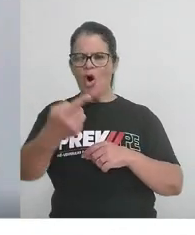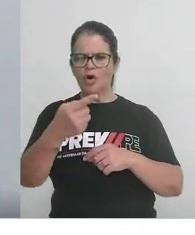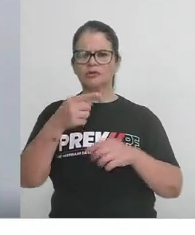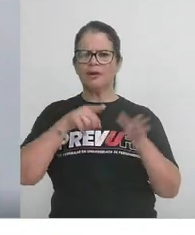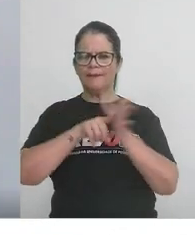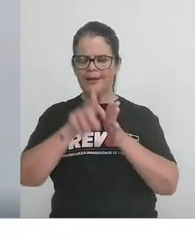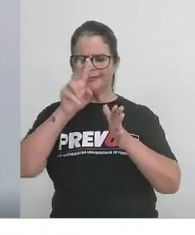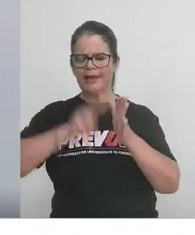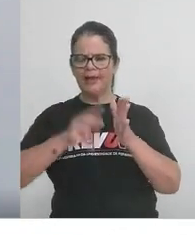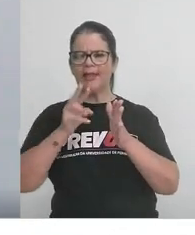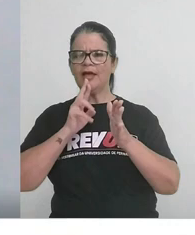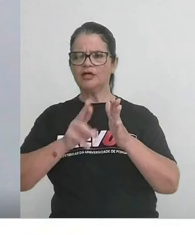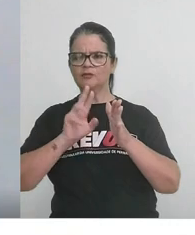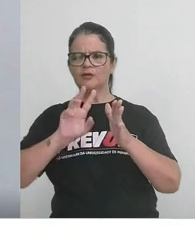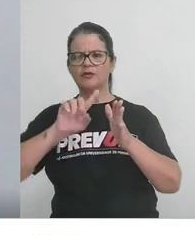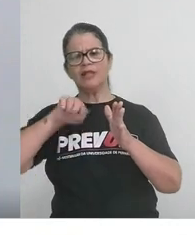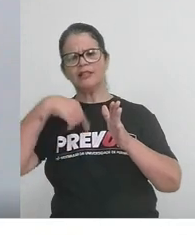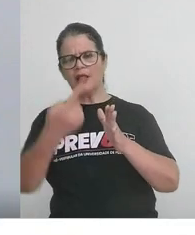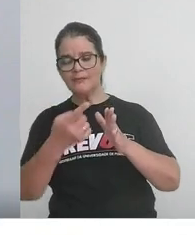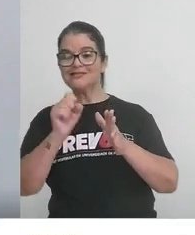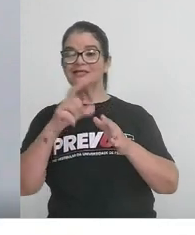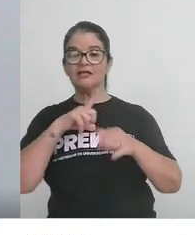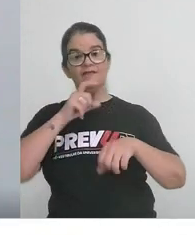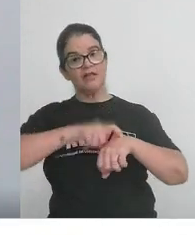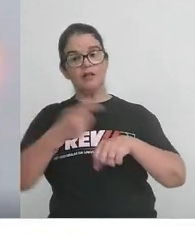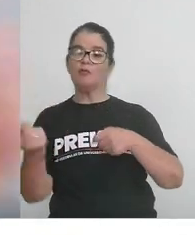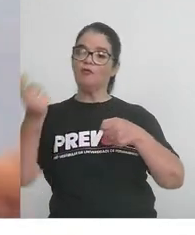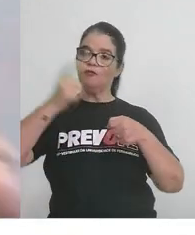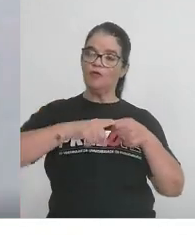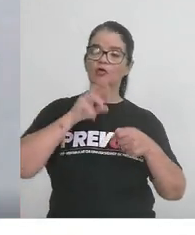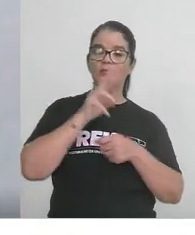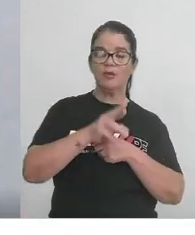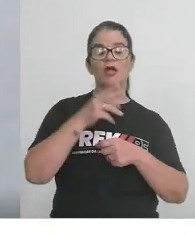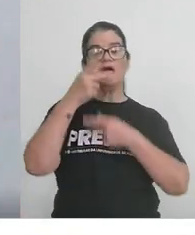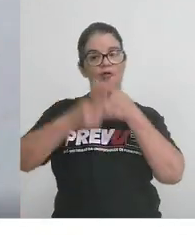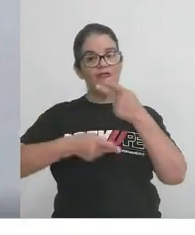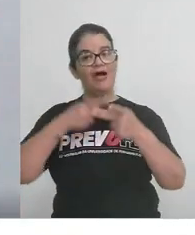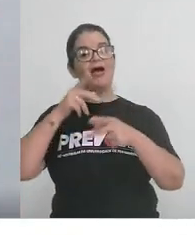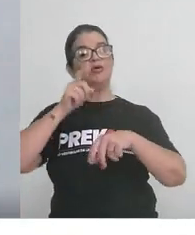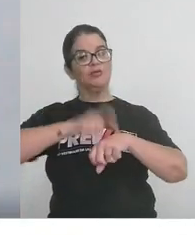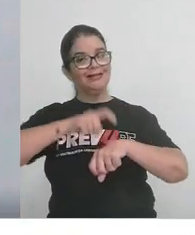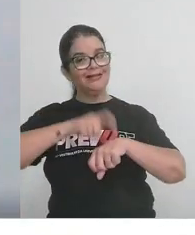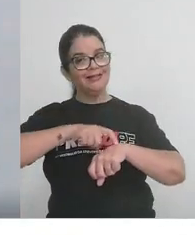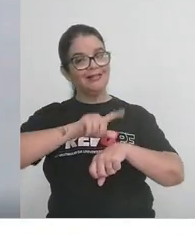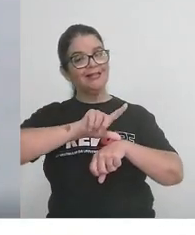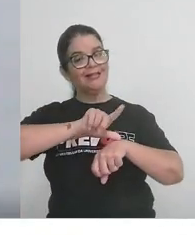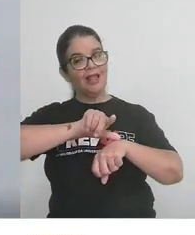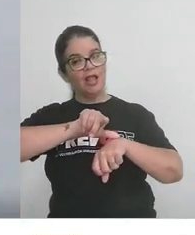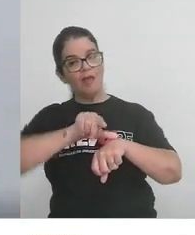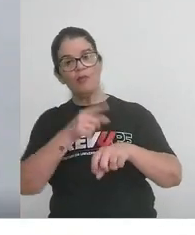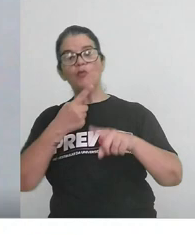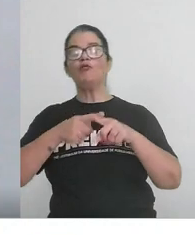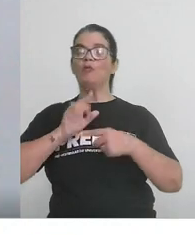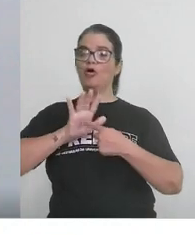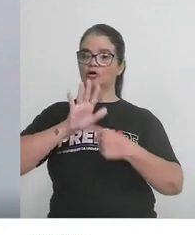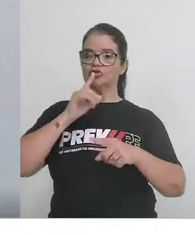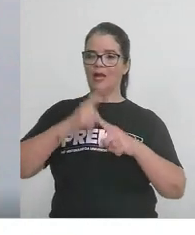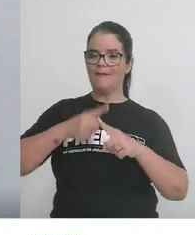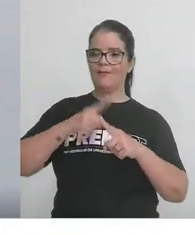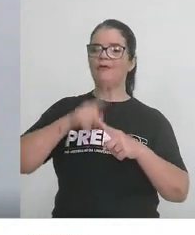e depois volta, se houver tempo. Eu falo muito de tempo e vou mostrar, porque isso é uma das questões que